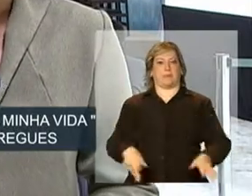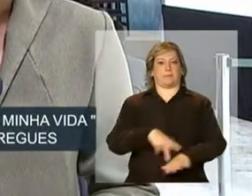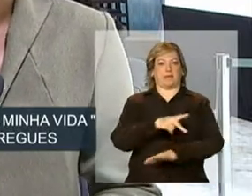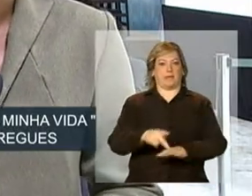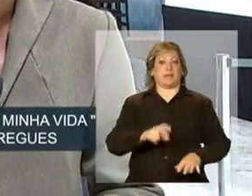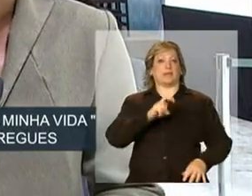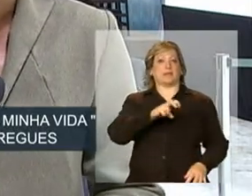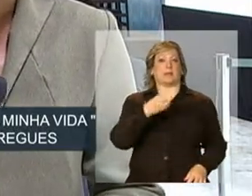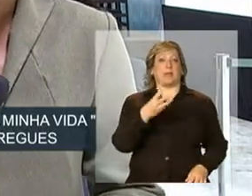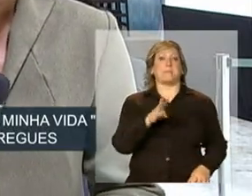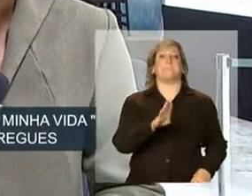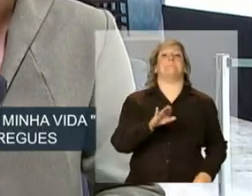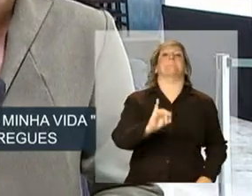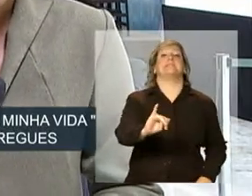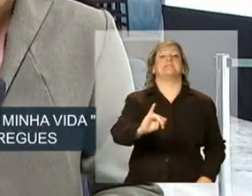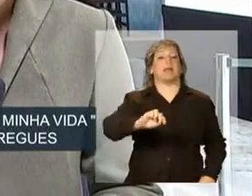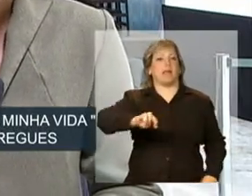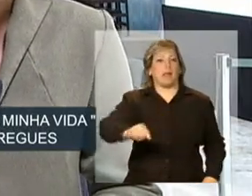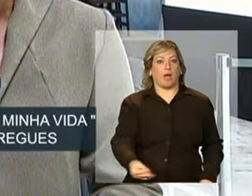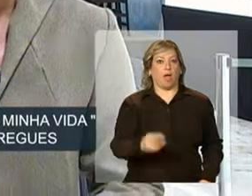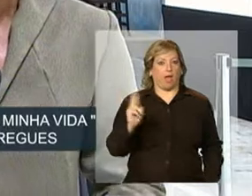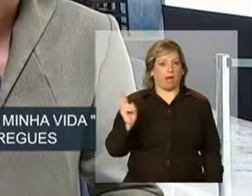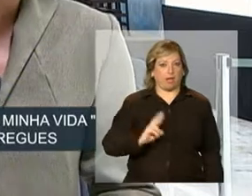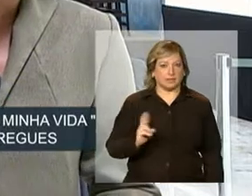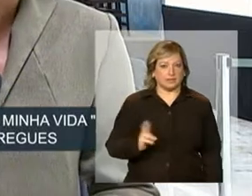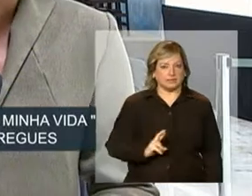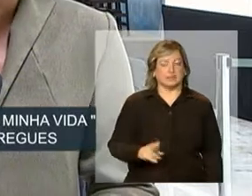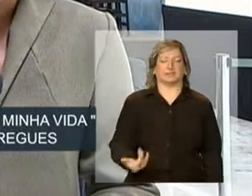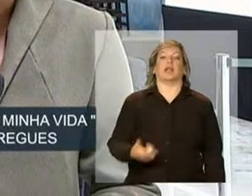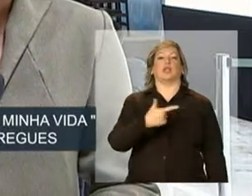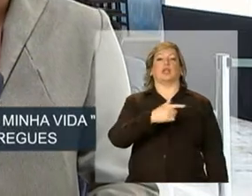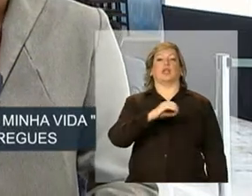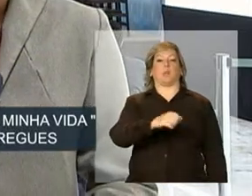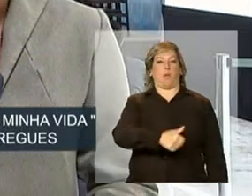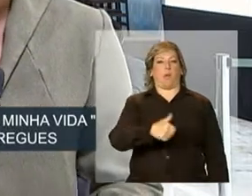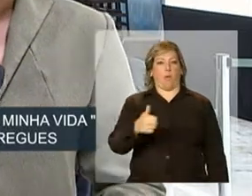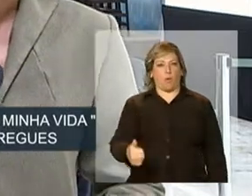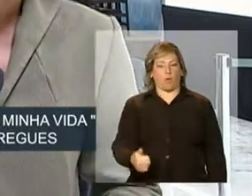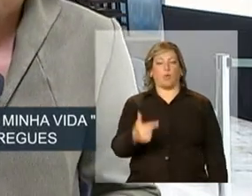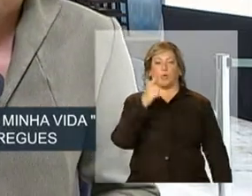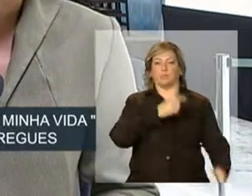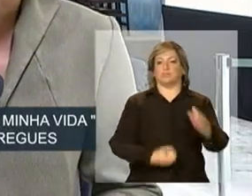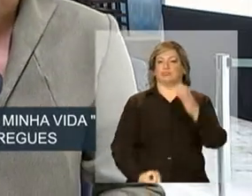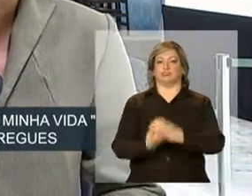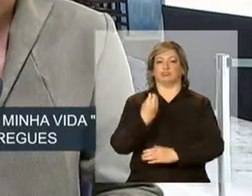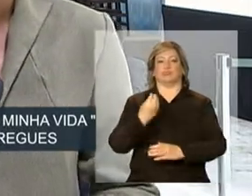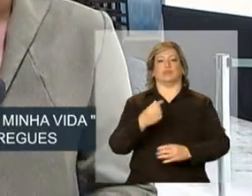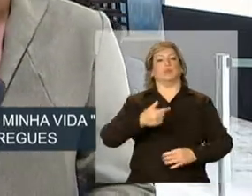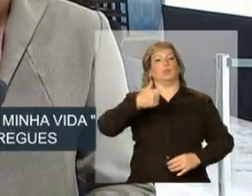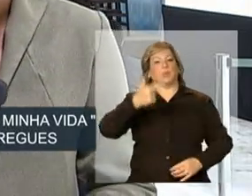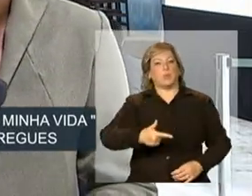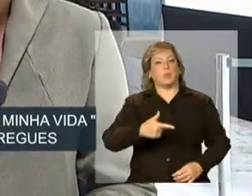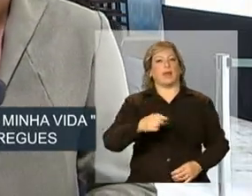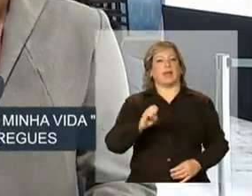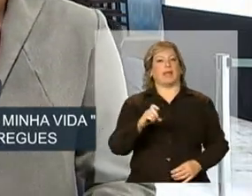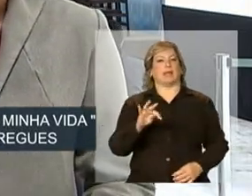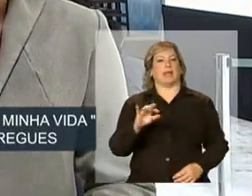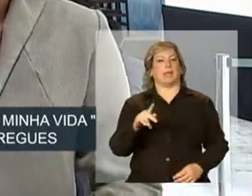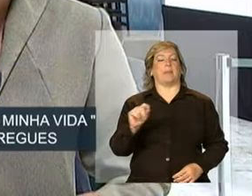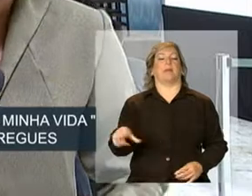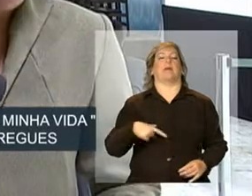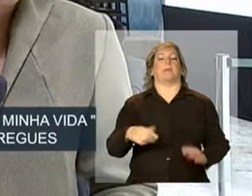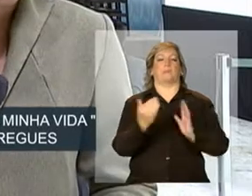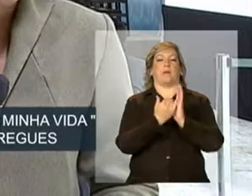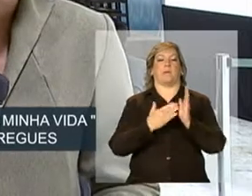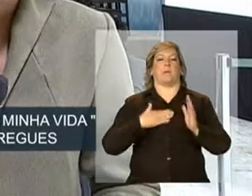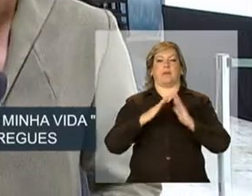53 bilhões de reais. Em 2011, foi lançada a segunda etapa do programa Minha Casa Minha